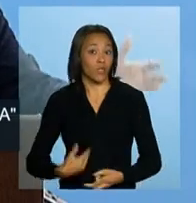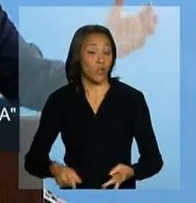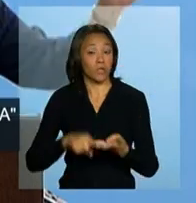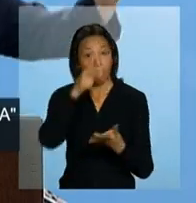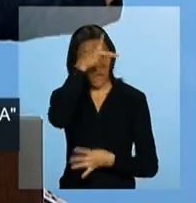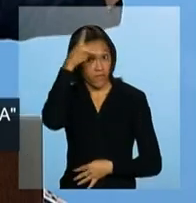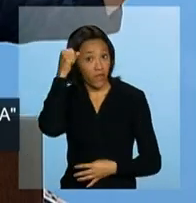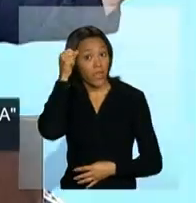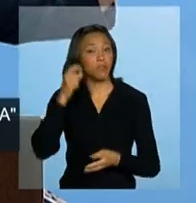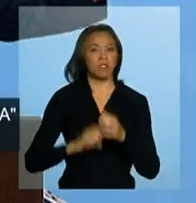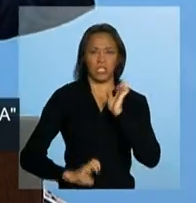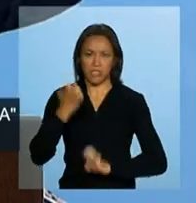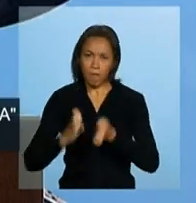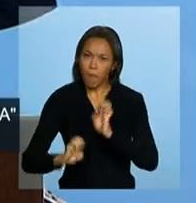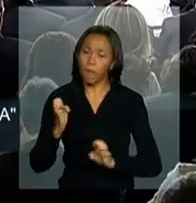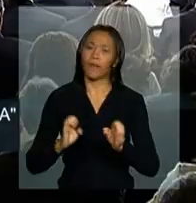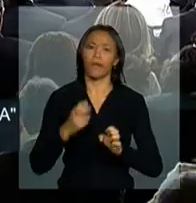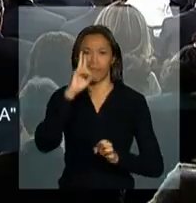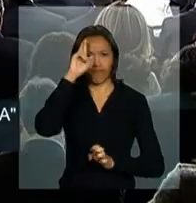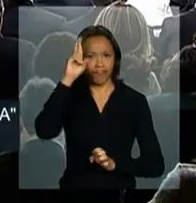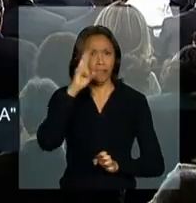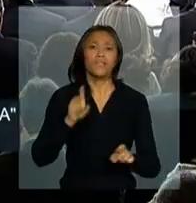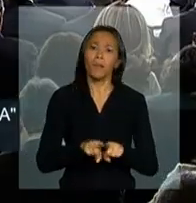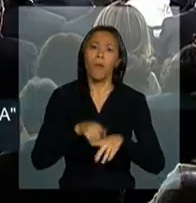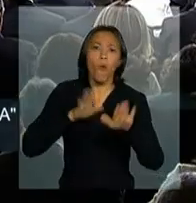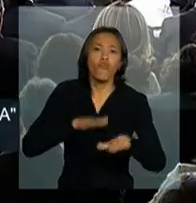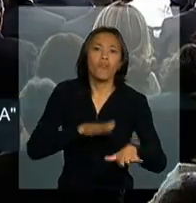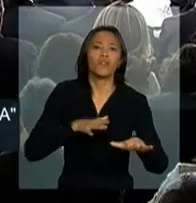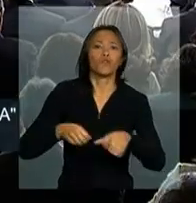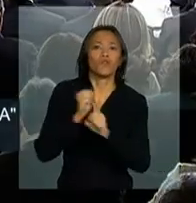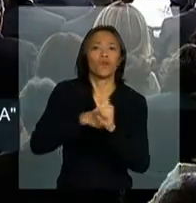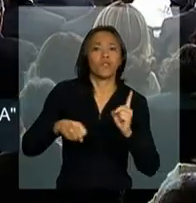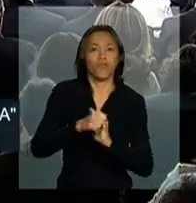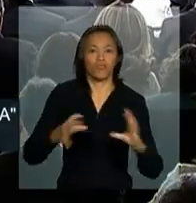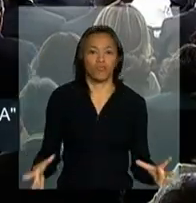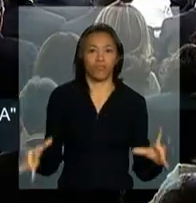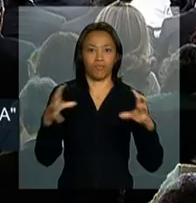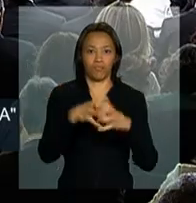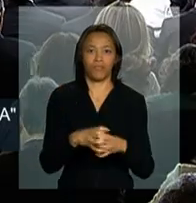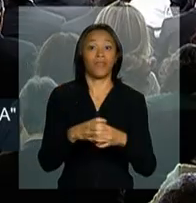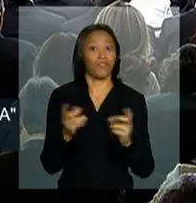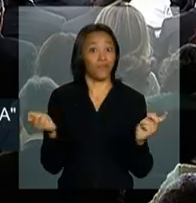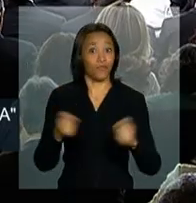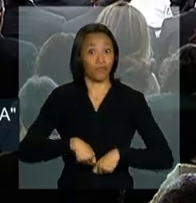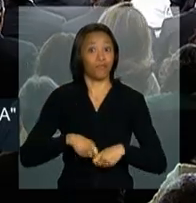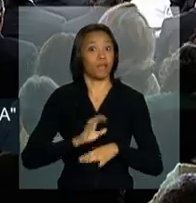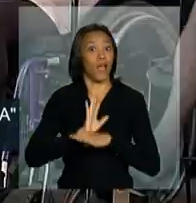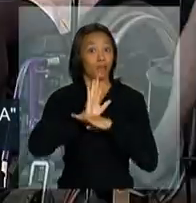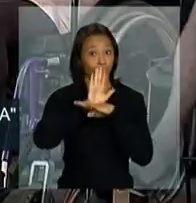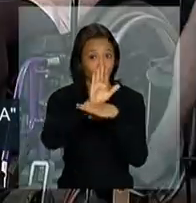prefeitos, empresários e movimentos sociais, que deram uma grande contribuição.